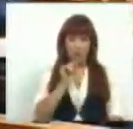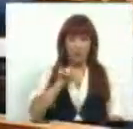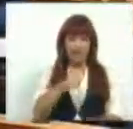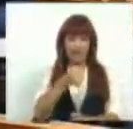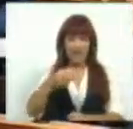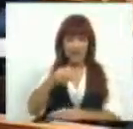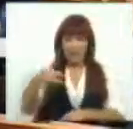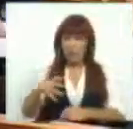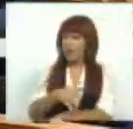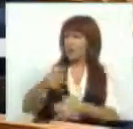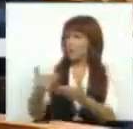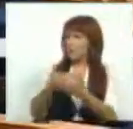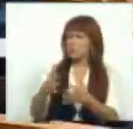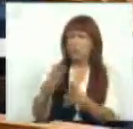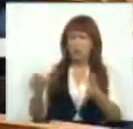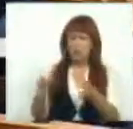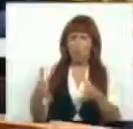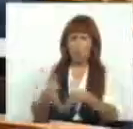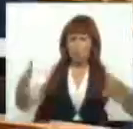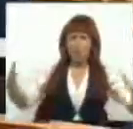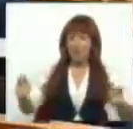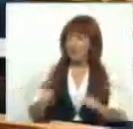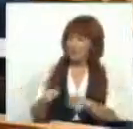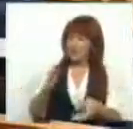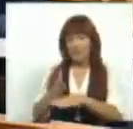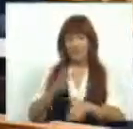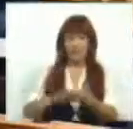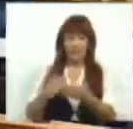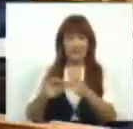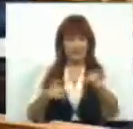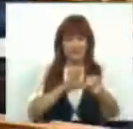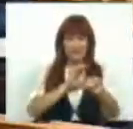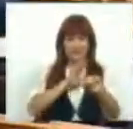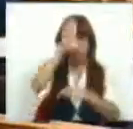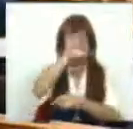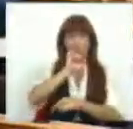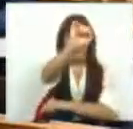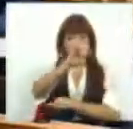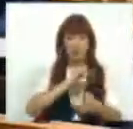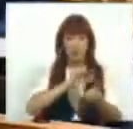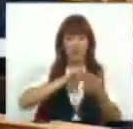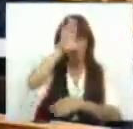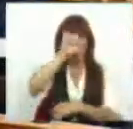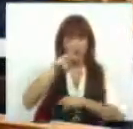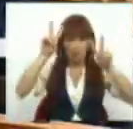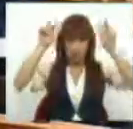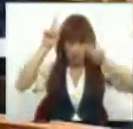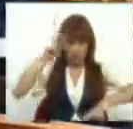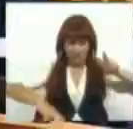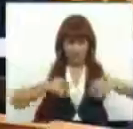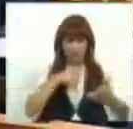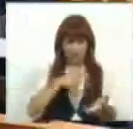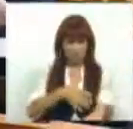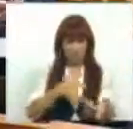os grandes grupos económicos têm, através da interpretação que o seu Governo faz e que o seu Secretário de Estado dos Assuntos Fiscais